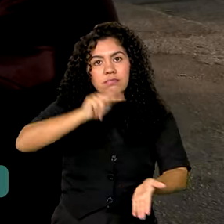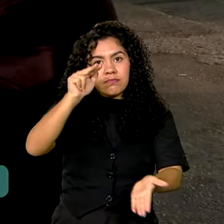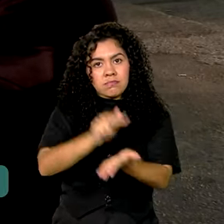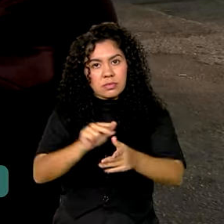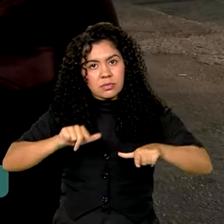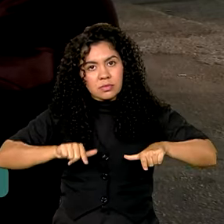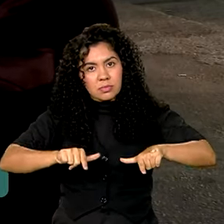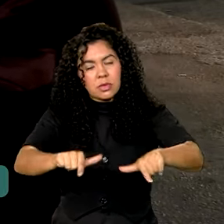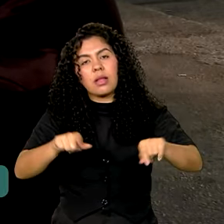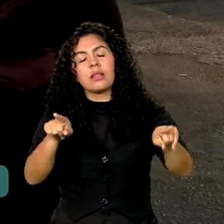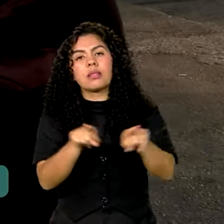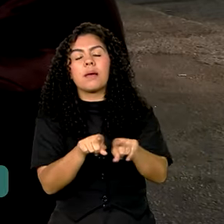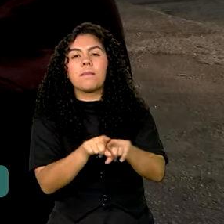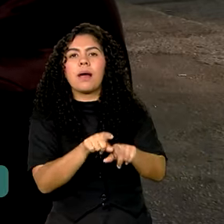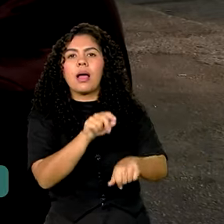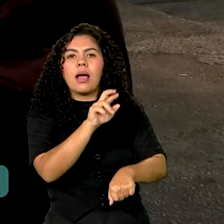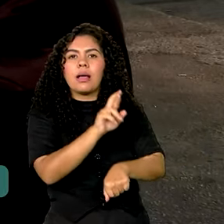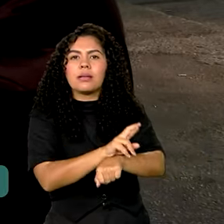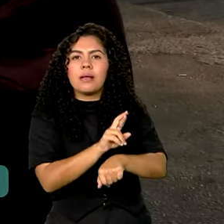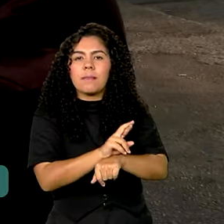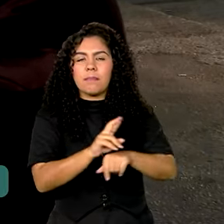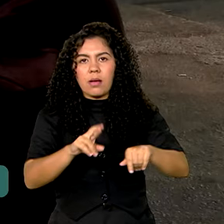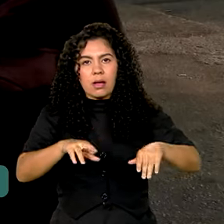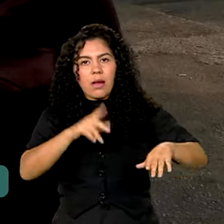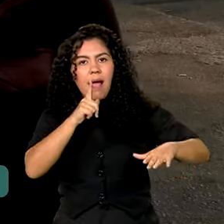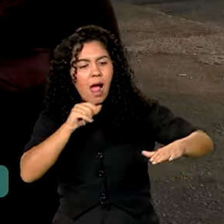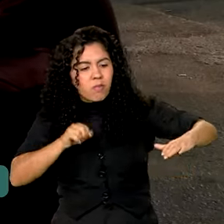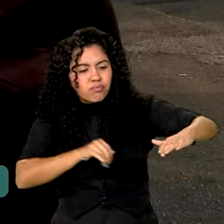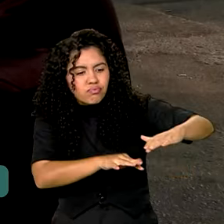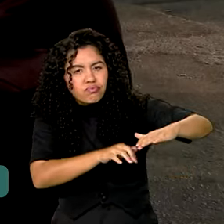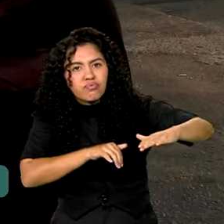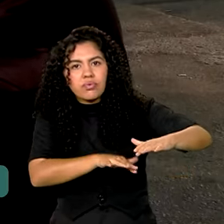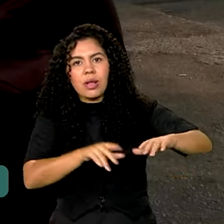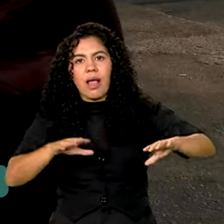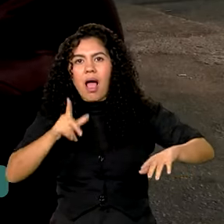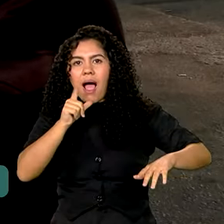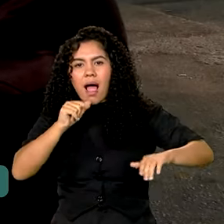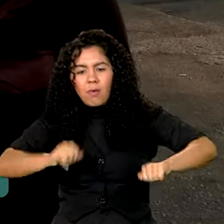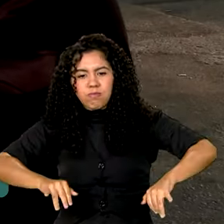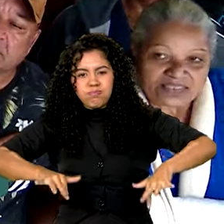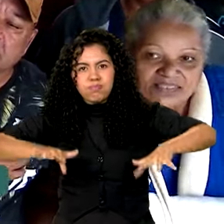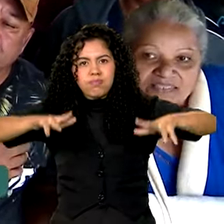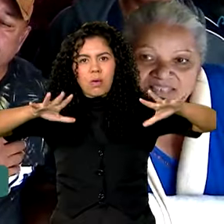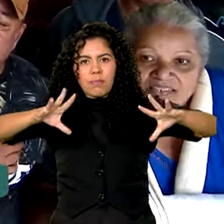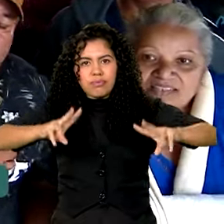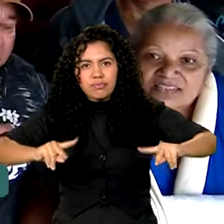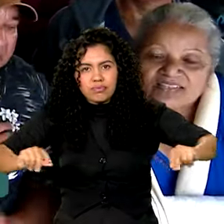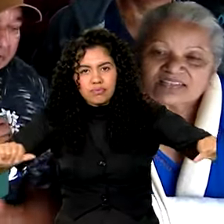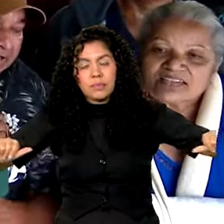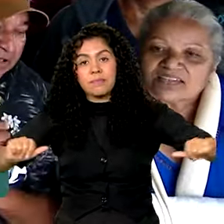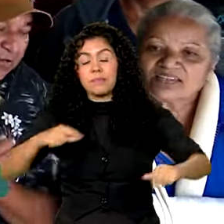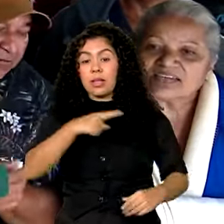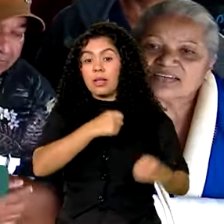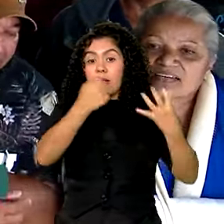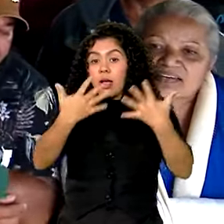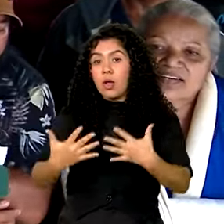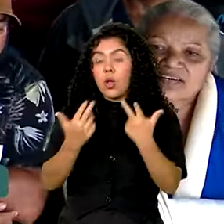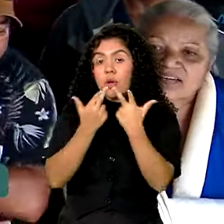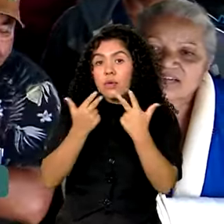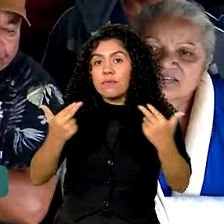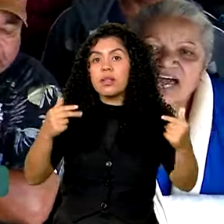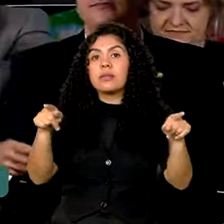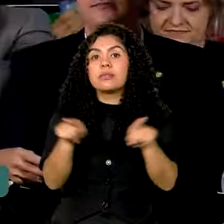reservatório para acabar com os alagamentos no Córrego do Freitas, na mesma região. Outra novidade será a